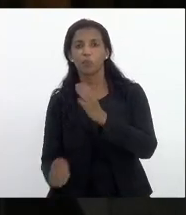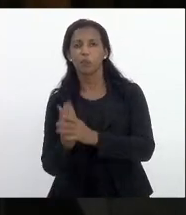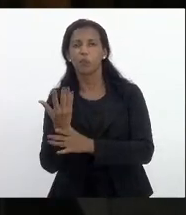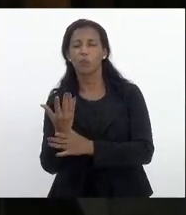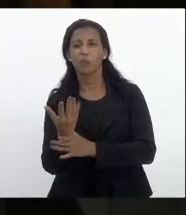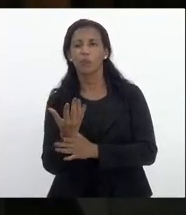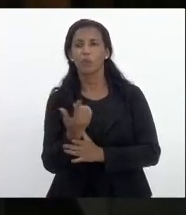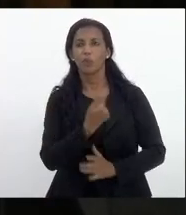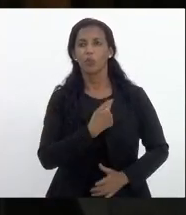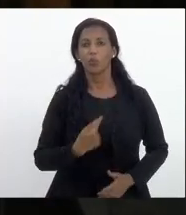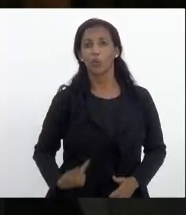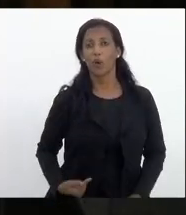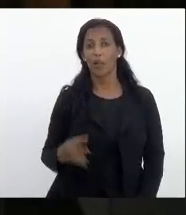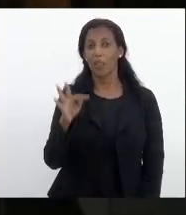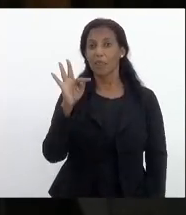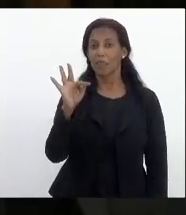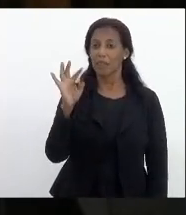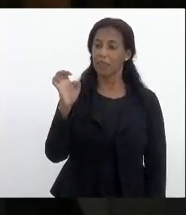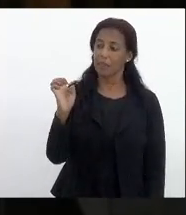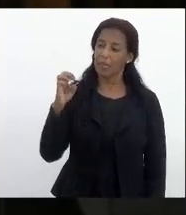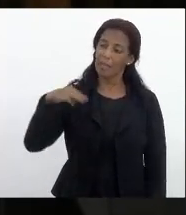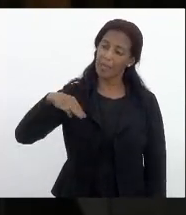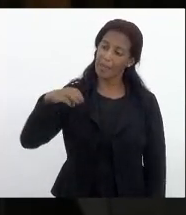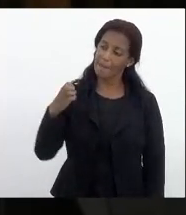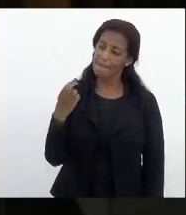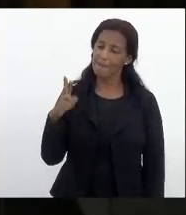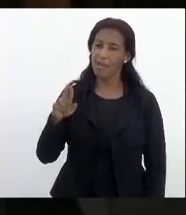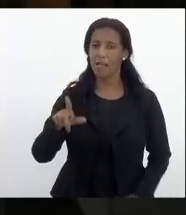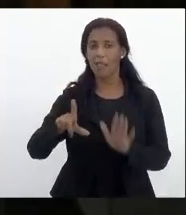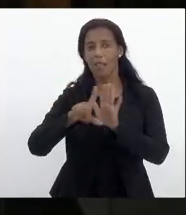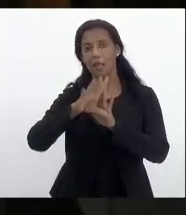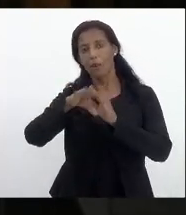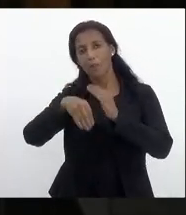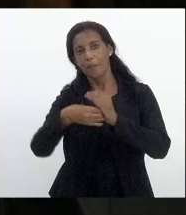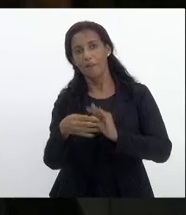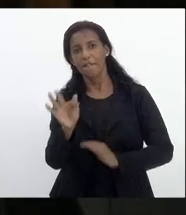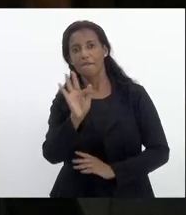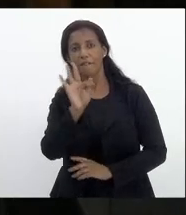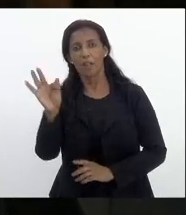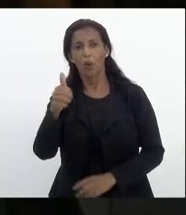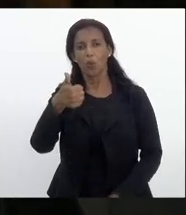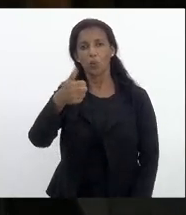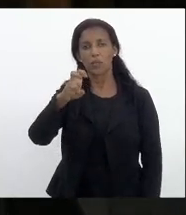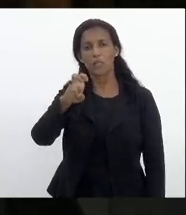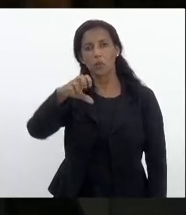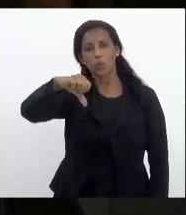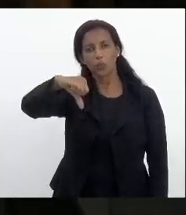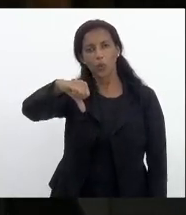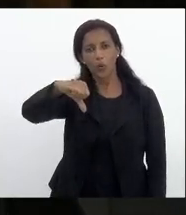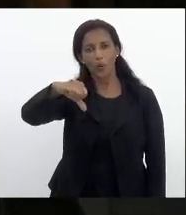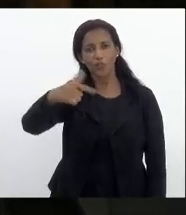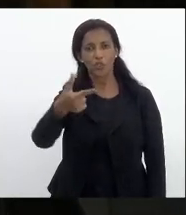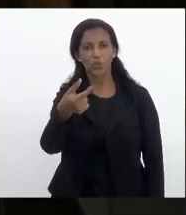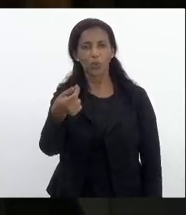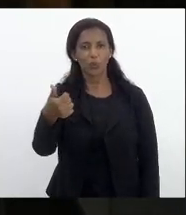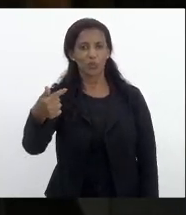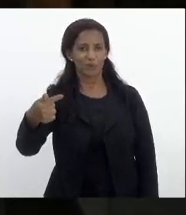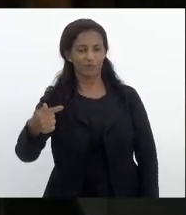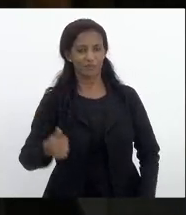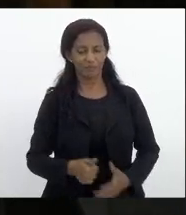no governo Temer lei complementar federal 159 de 17